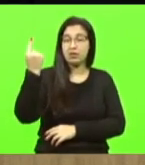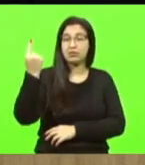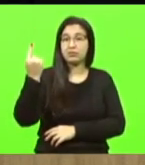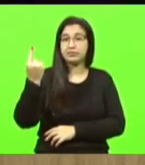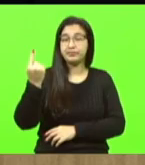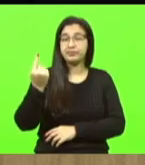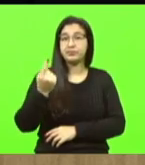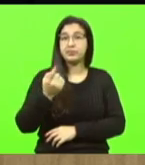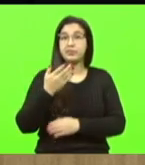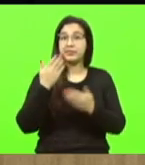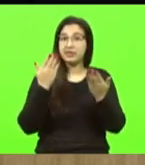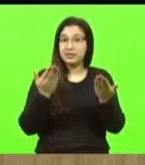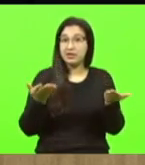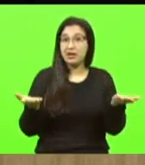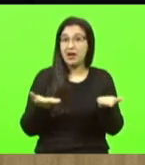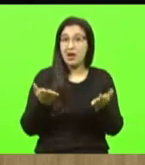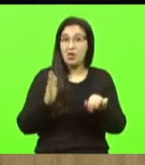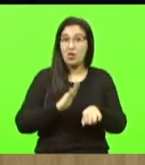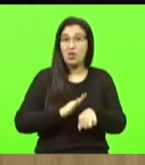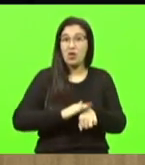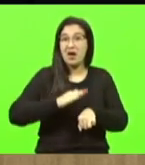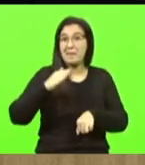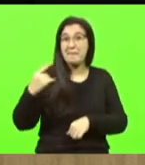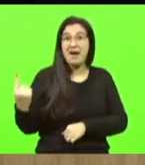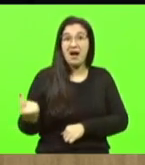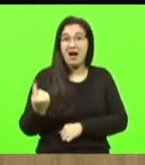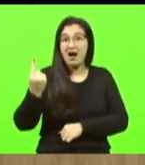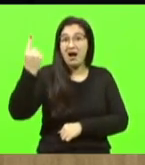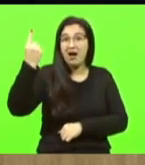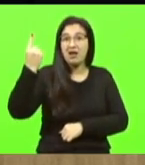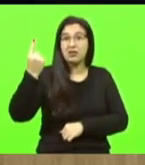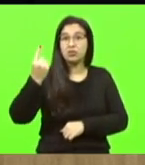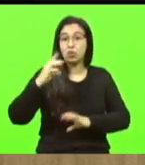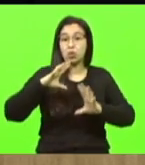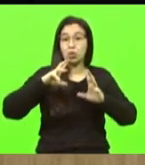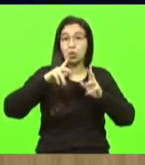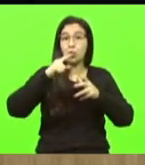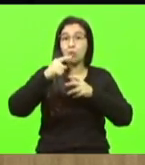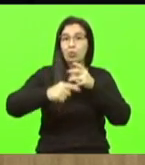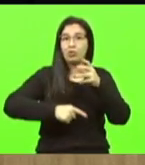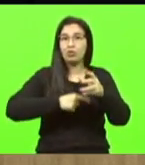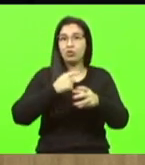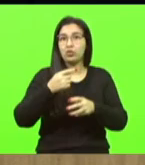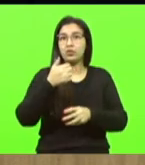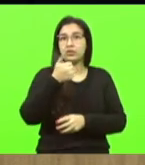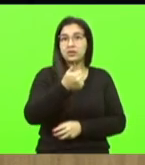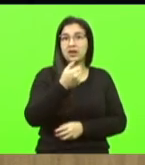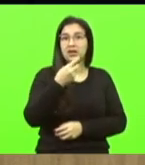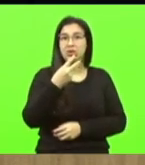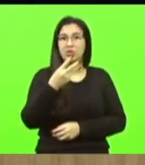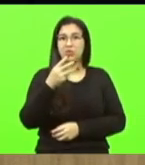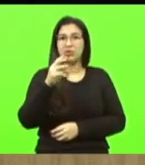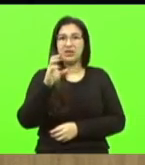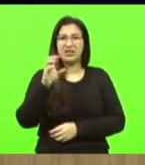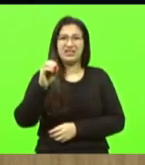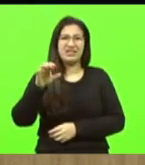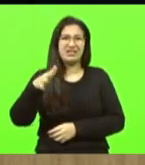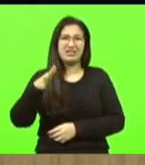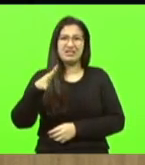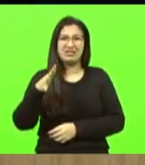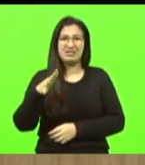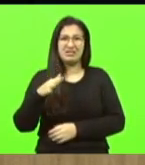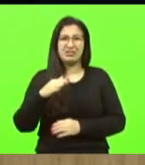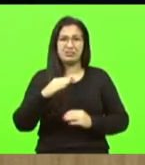e agora teremos o maior prédio do mundo com 130 e poucos andares de falha a memória